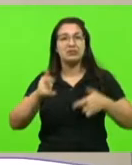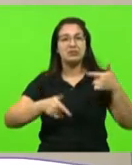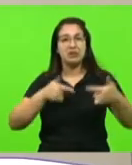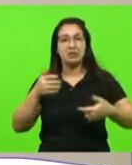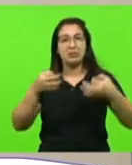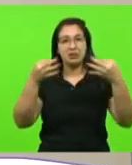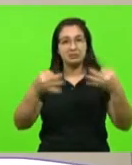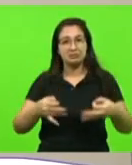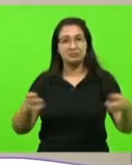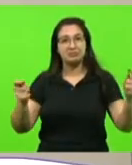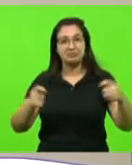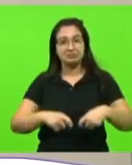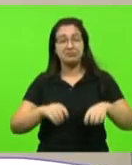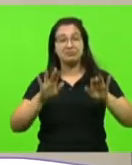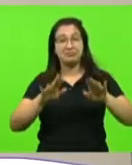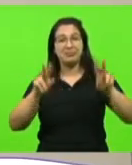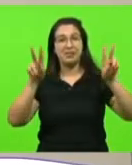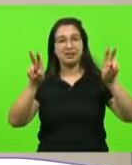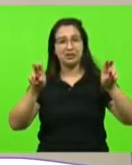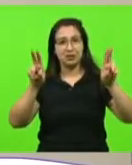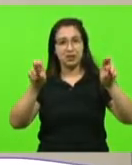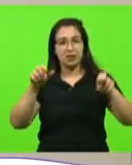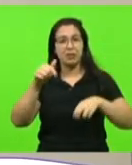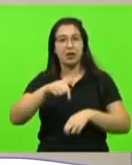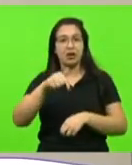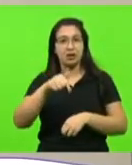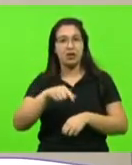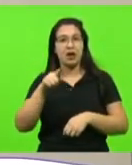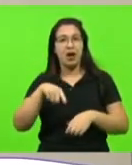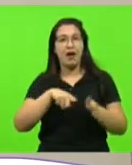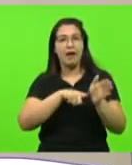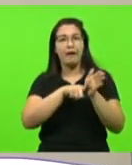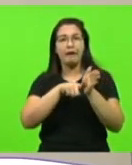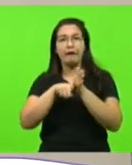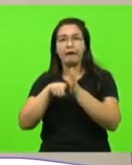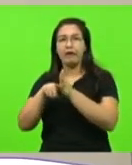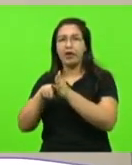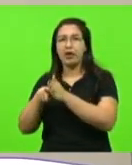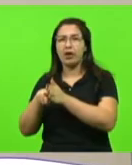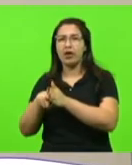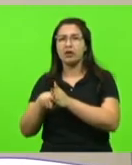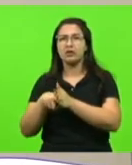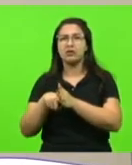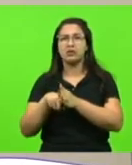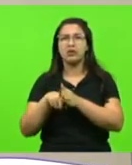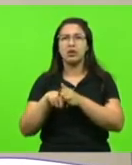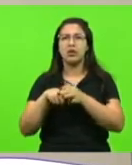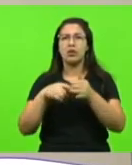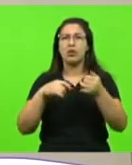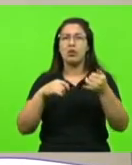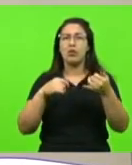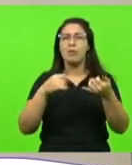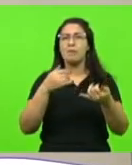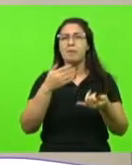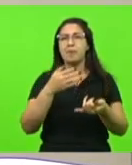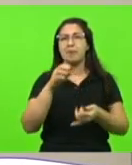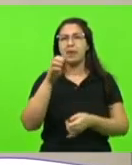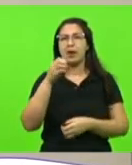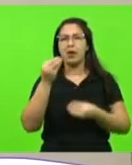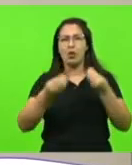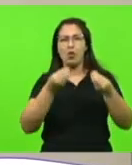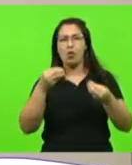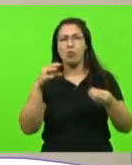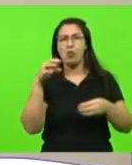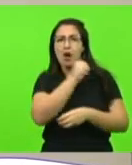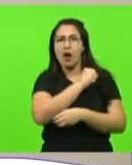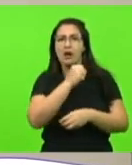Porém, quando o tema aqui na casa se trata de fiscalização eletrônica e de velocidade, ele é muito polêmico, ele é muito polêmico, até mesmo pelos